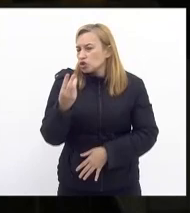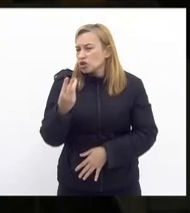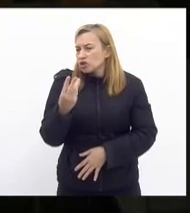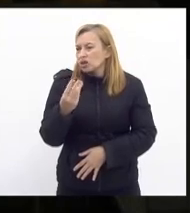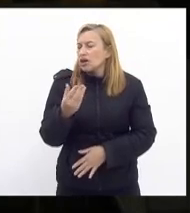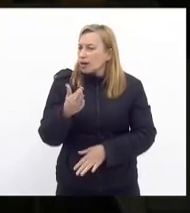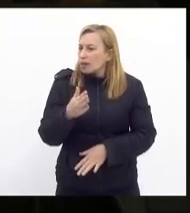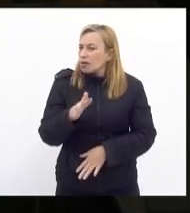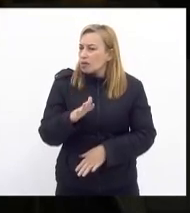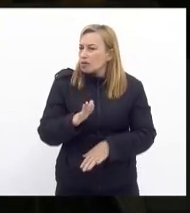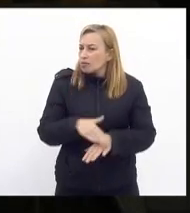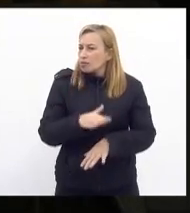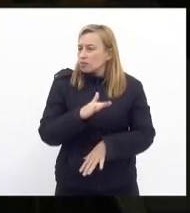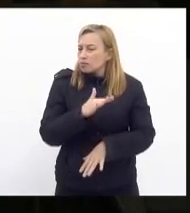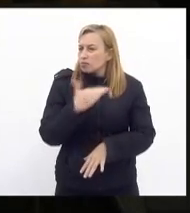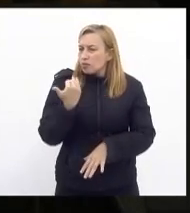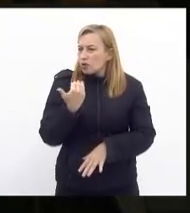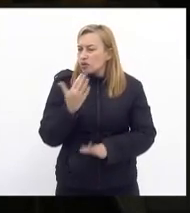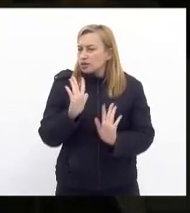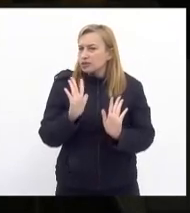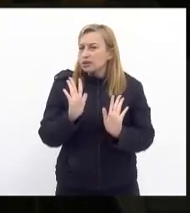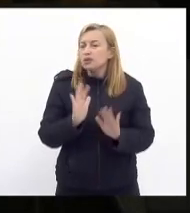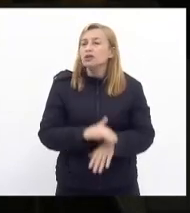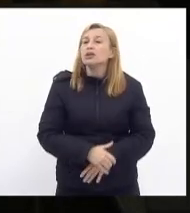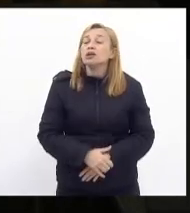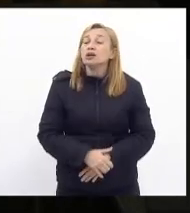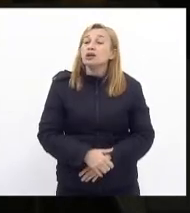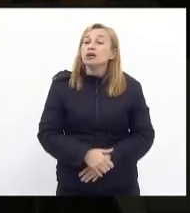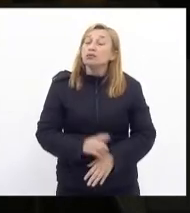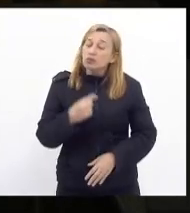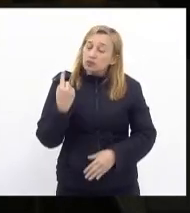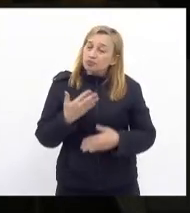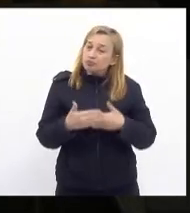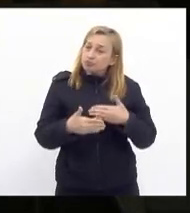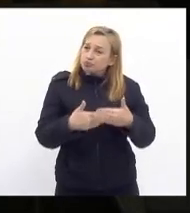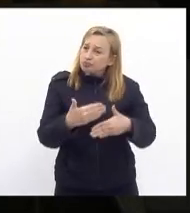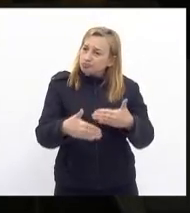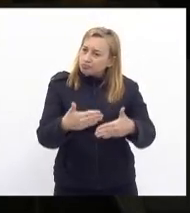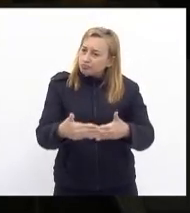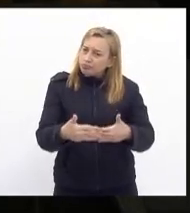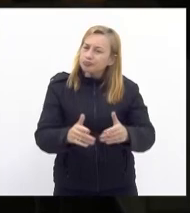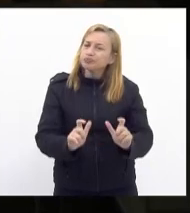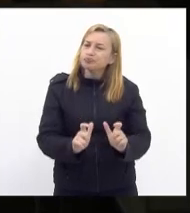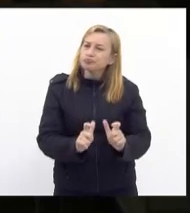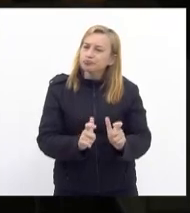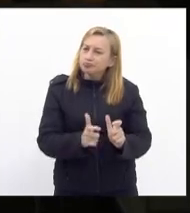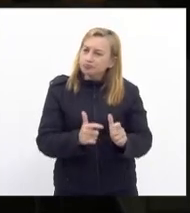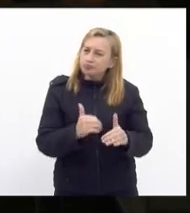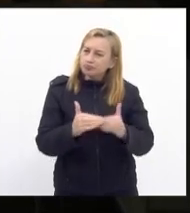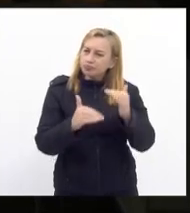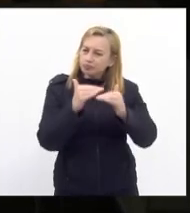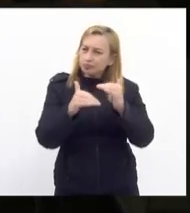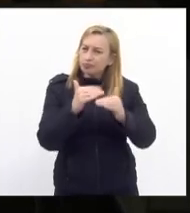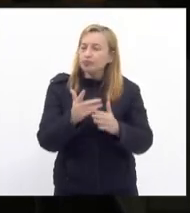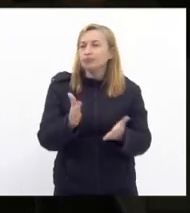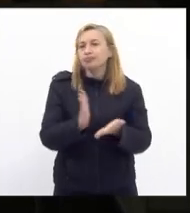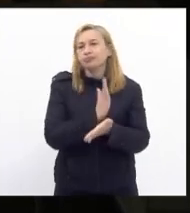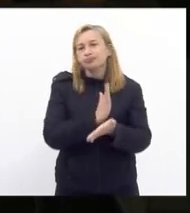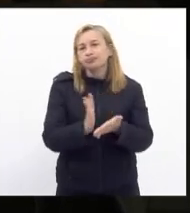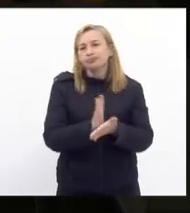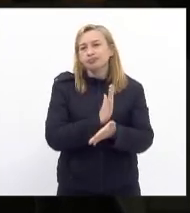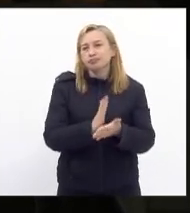morte mas nós sabemos que esse processo digamos avançou apesar de muitas tropeções